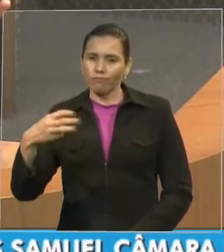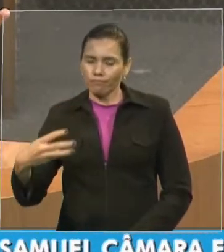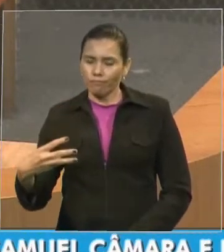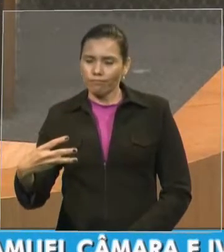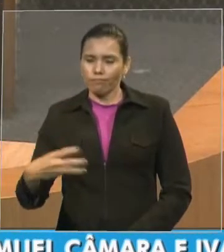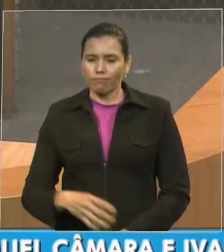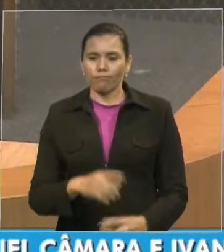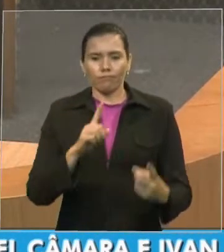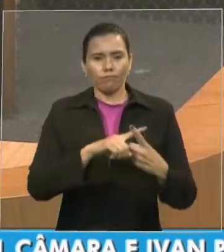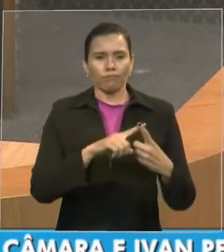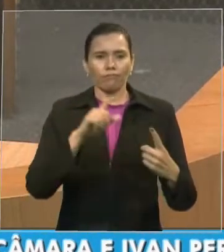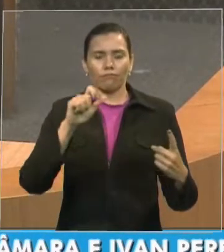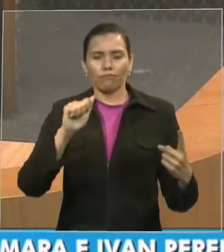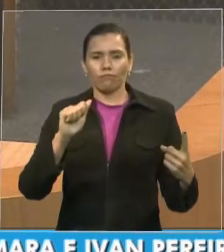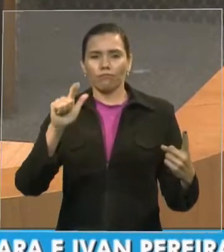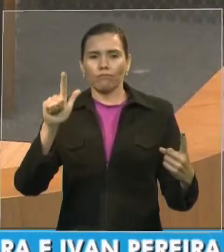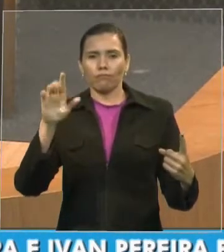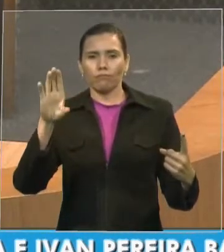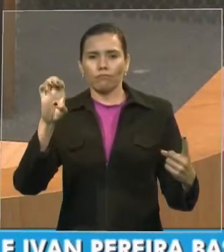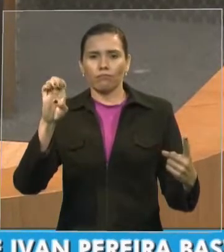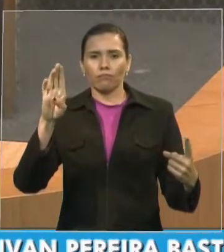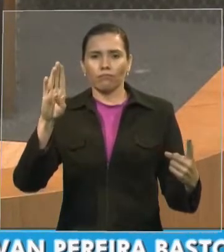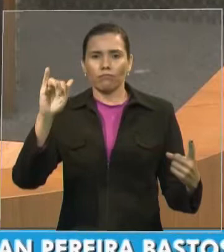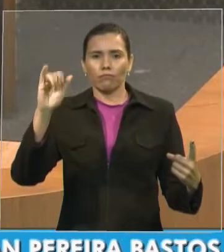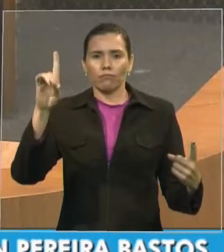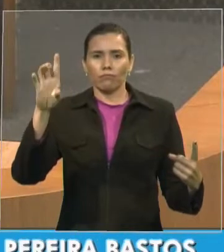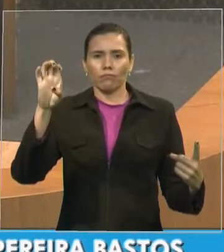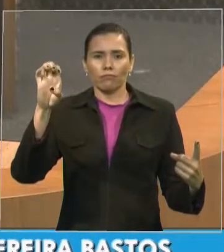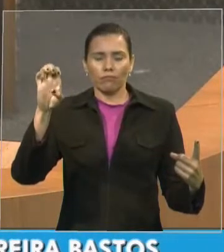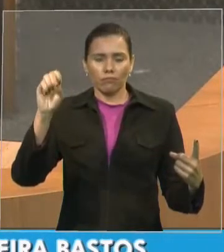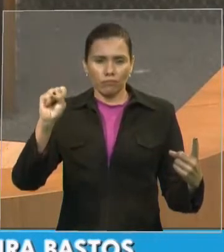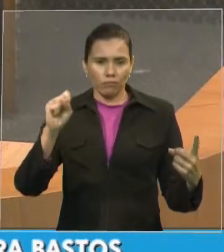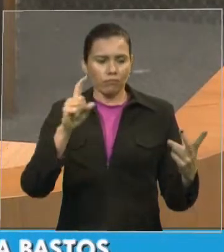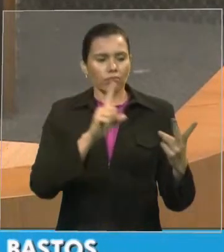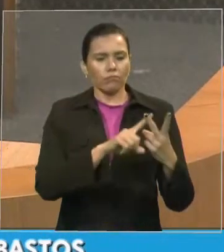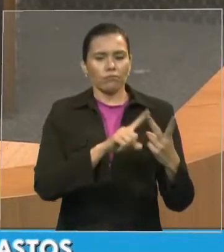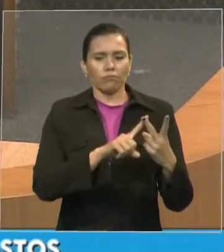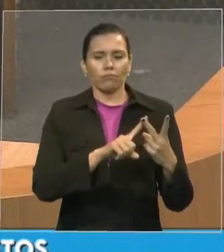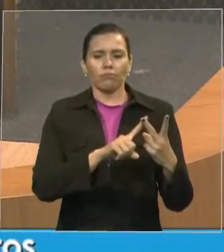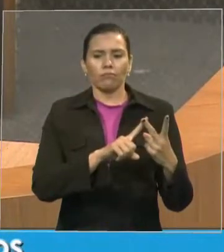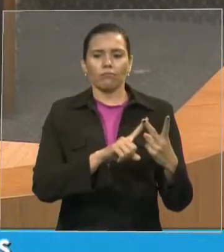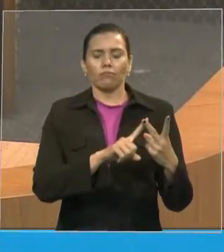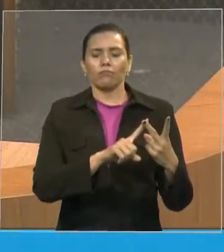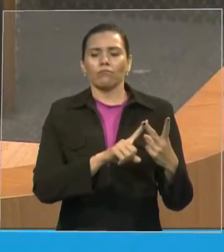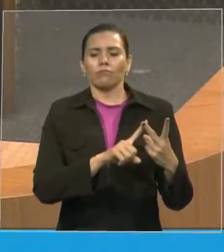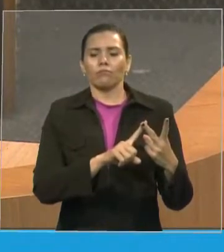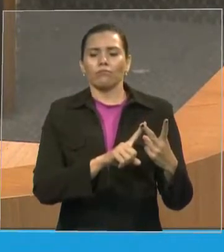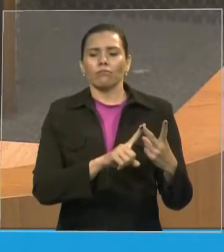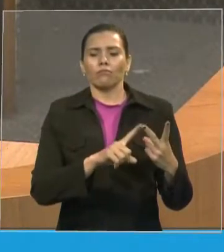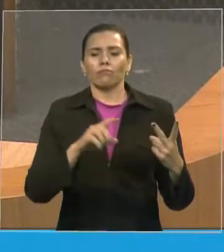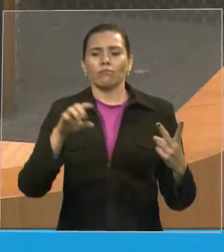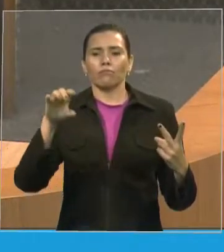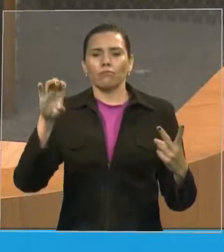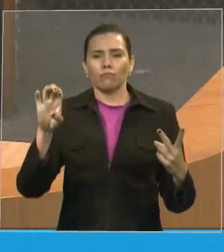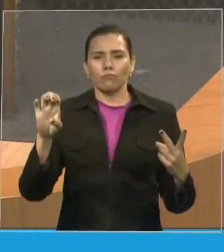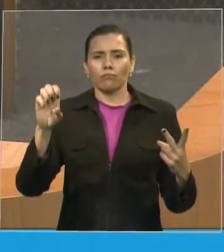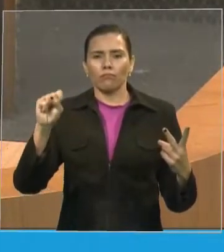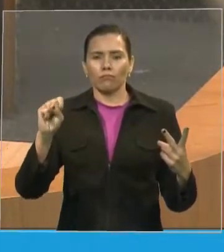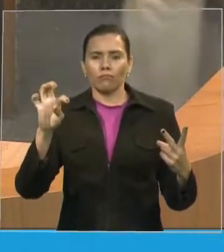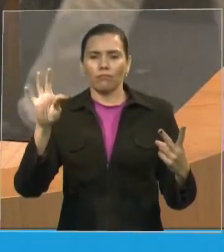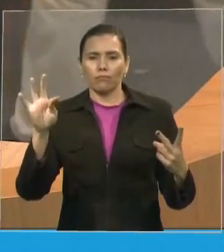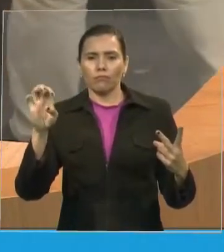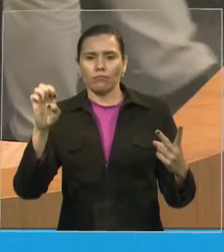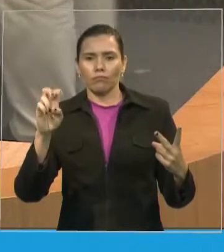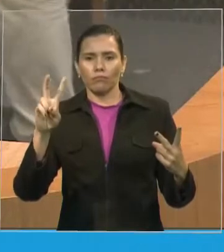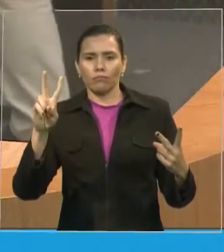ao Cebíades Pereira de Vasconcelos. Sucedido depois por Estevão Ângelo de